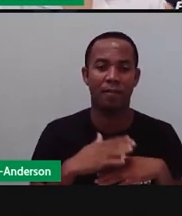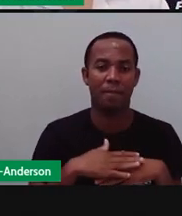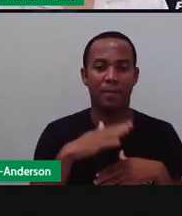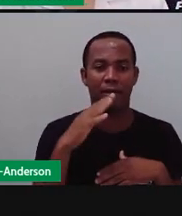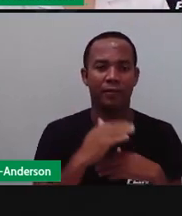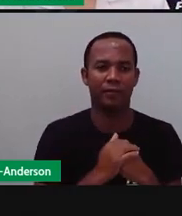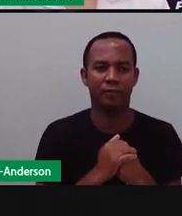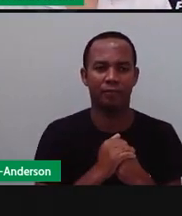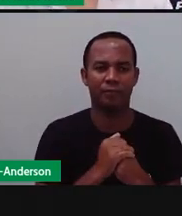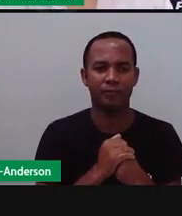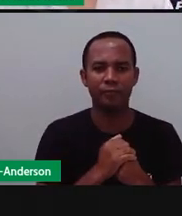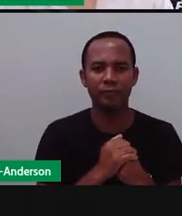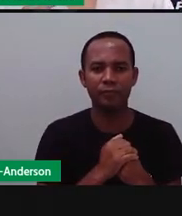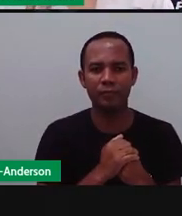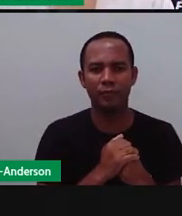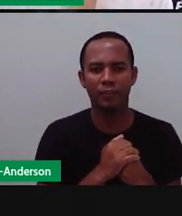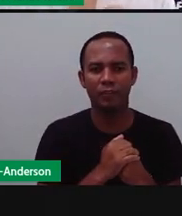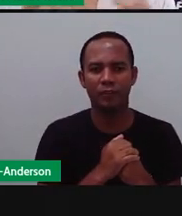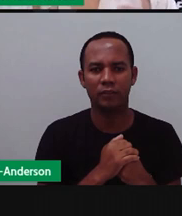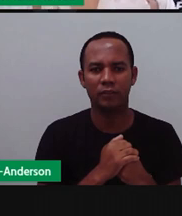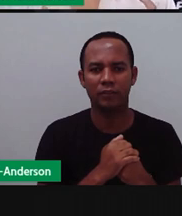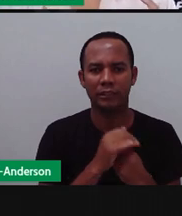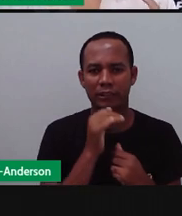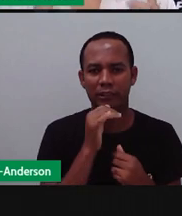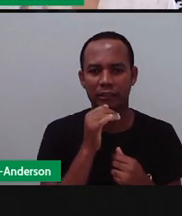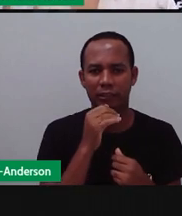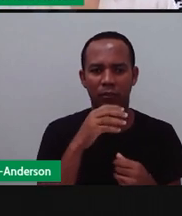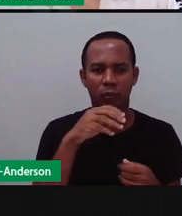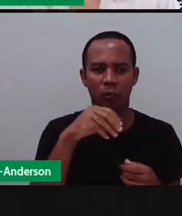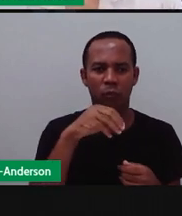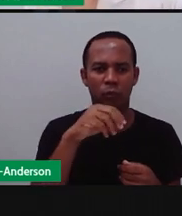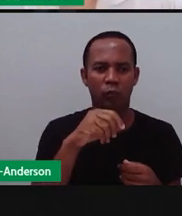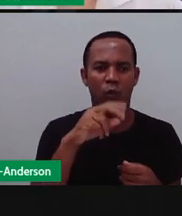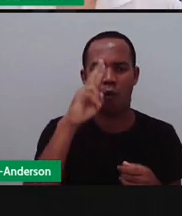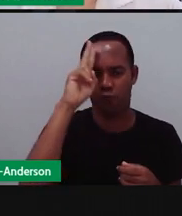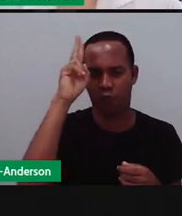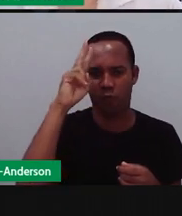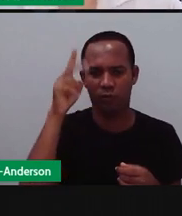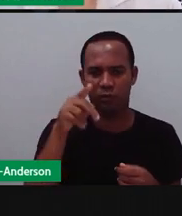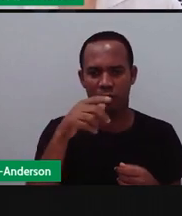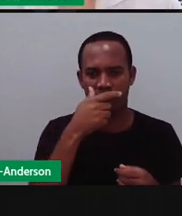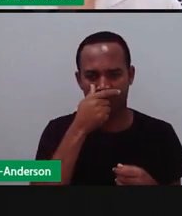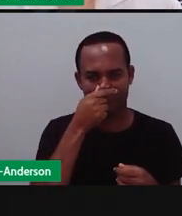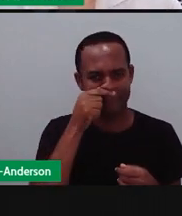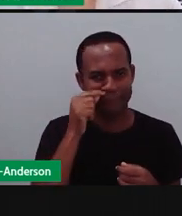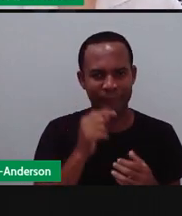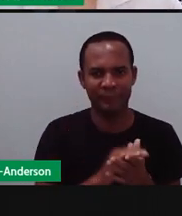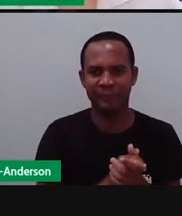compacto, mais condensado, digamos assim, mais forte do que o nosso.